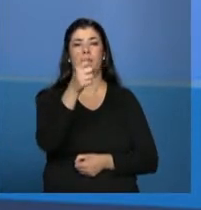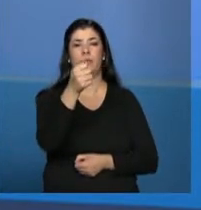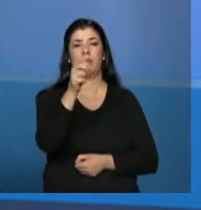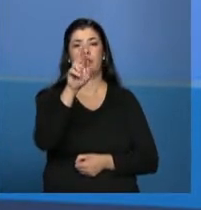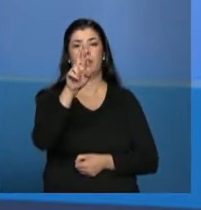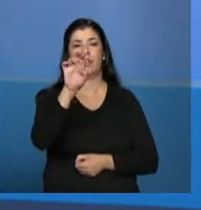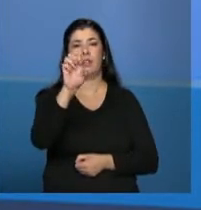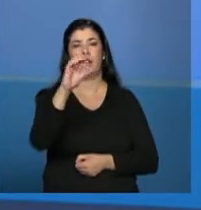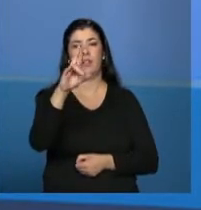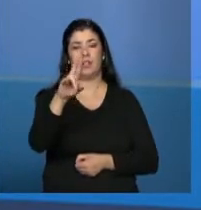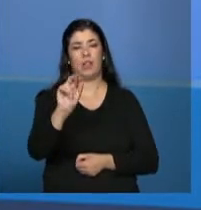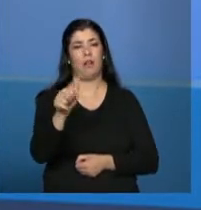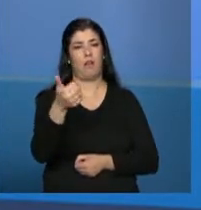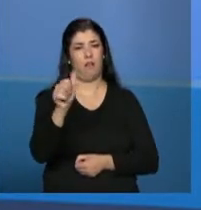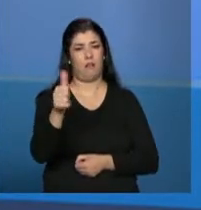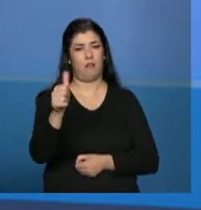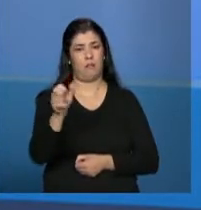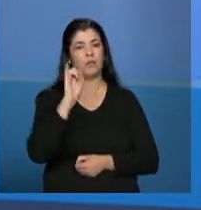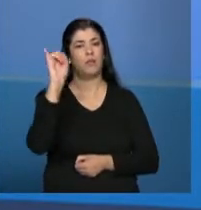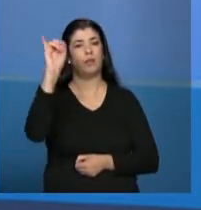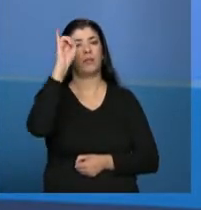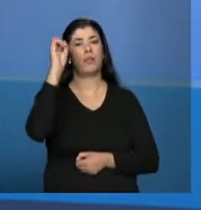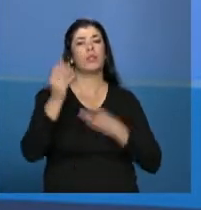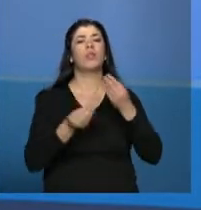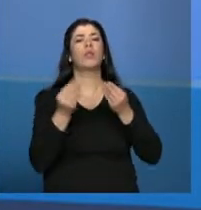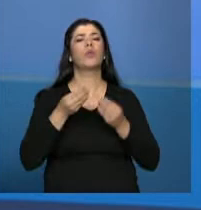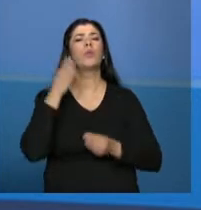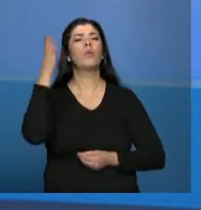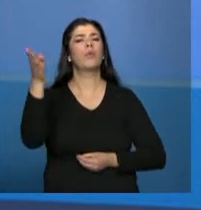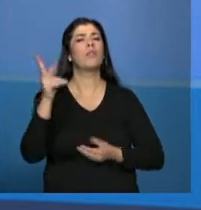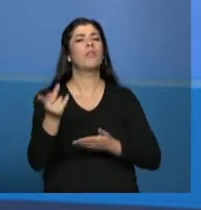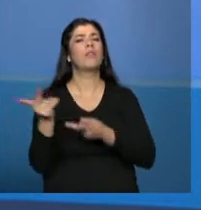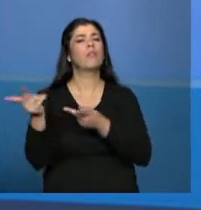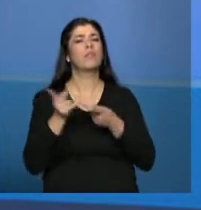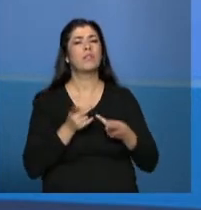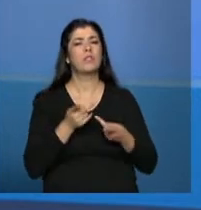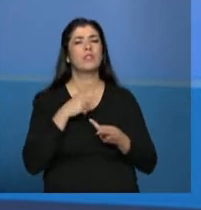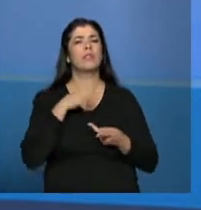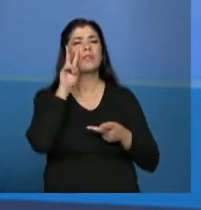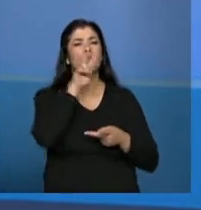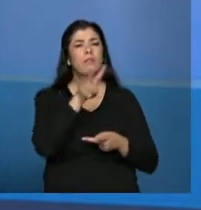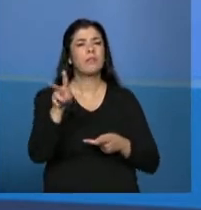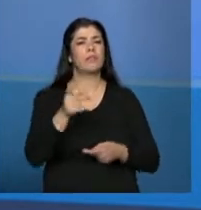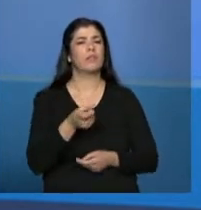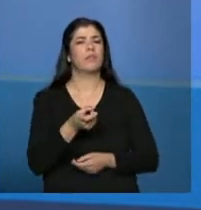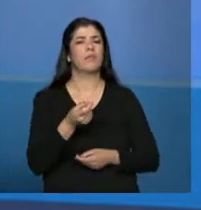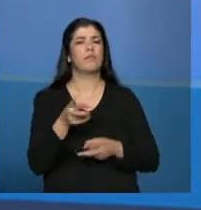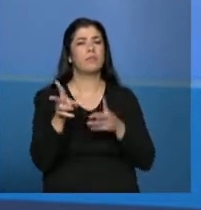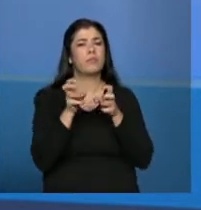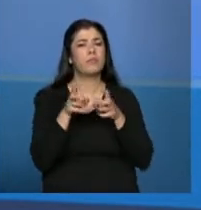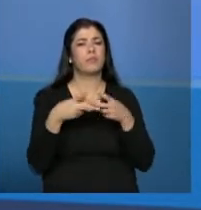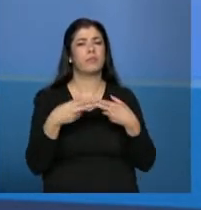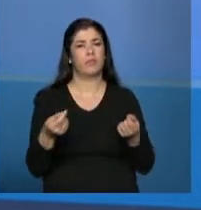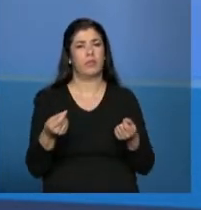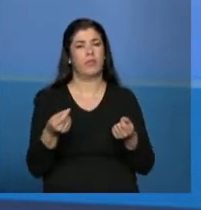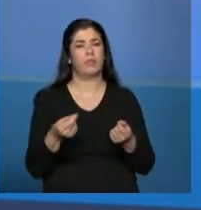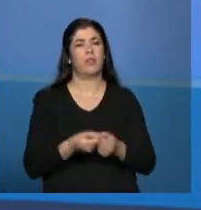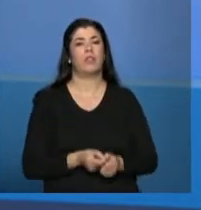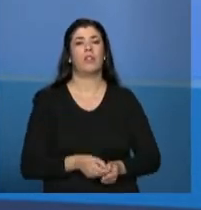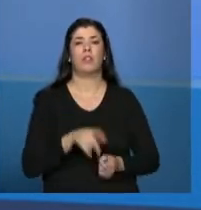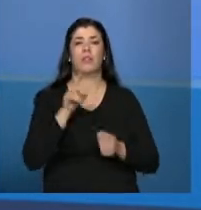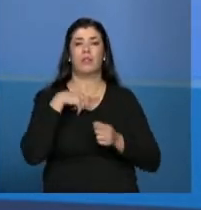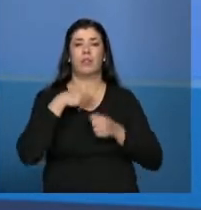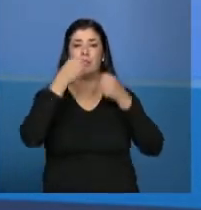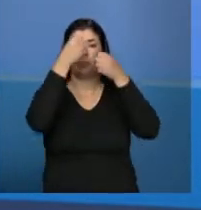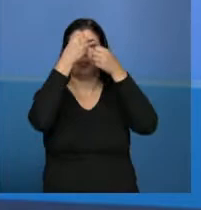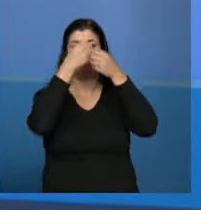O parecer é um momento muito interessante, porque ele permite que esse gestor, que esse técnico, ele detalhe livremente como foi